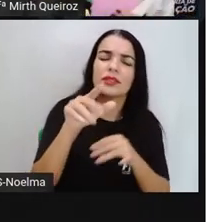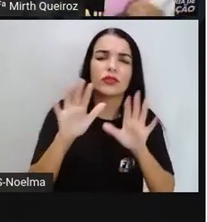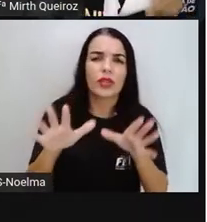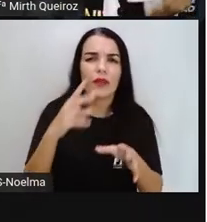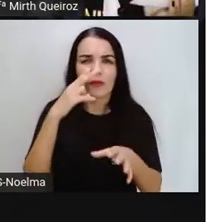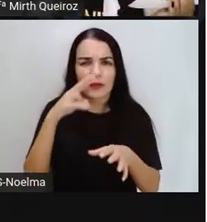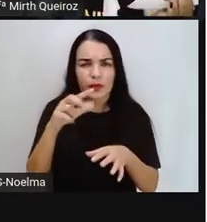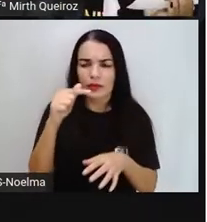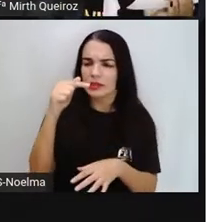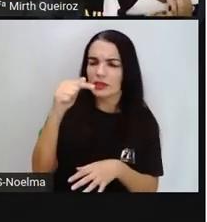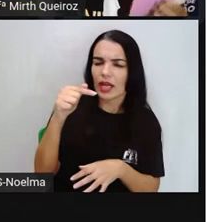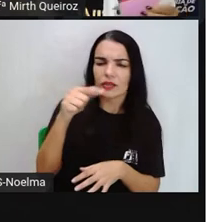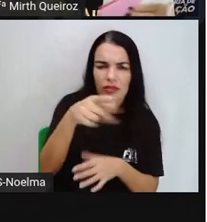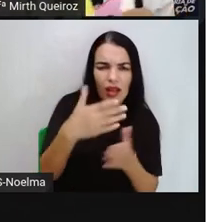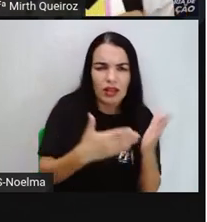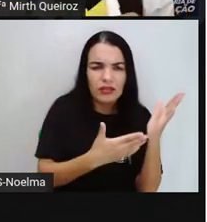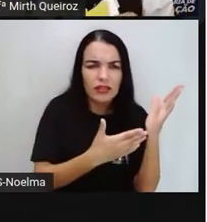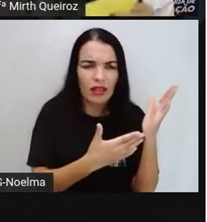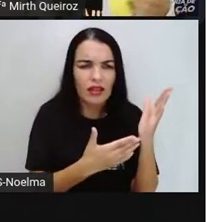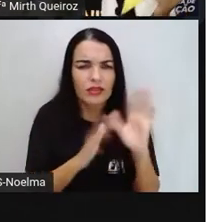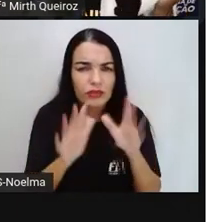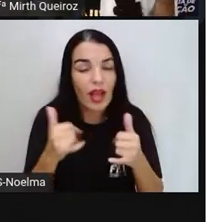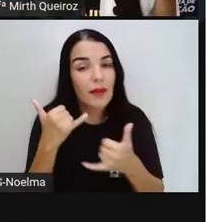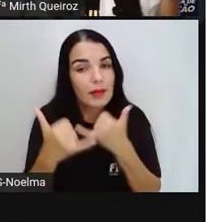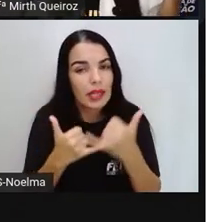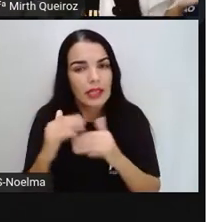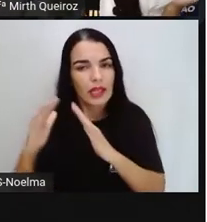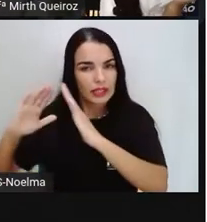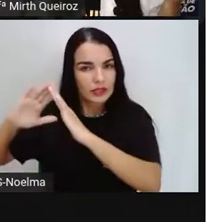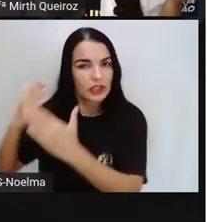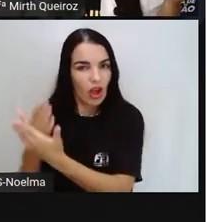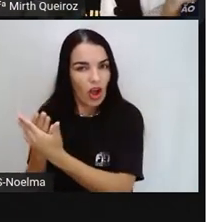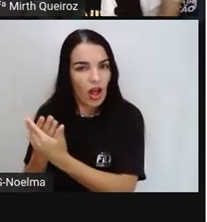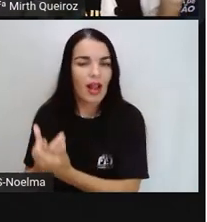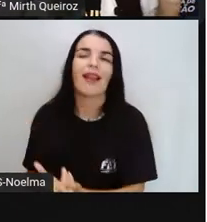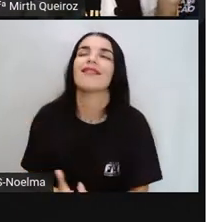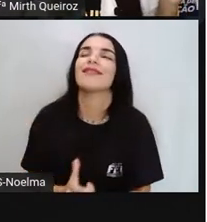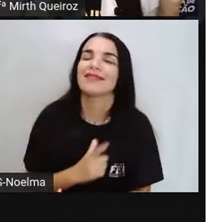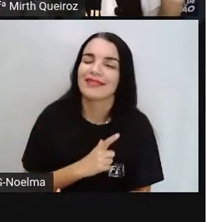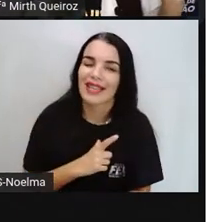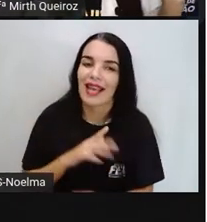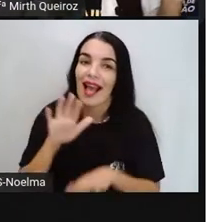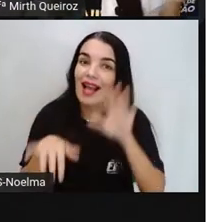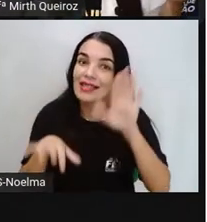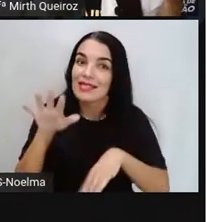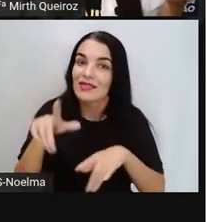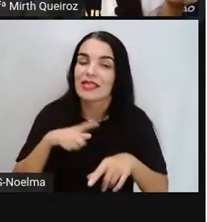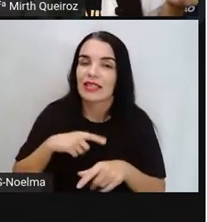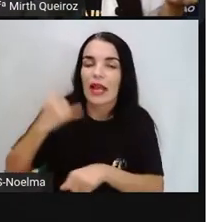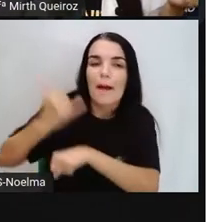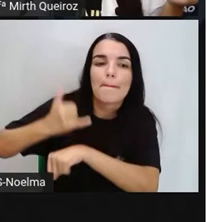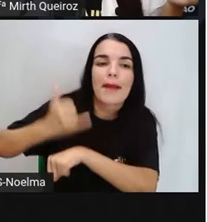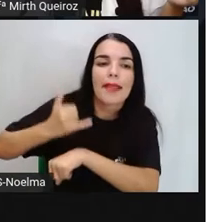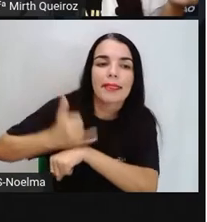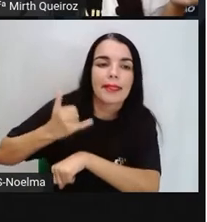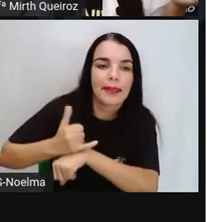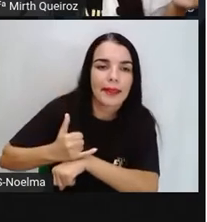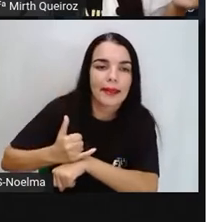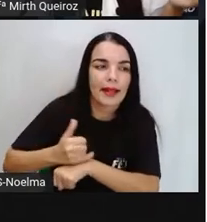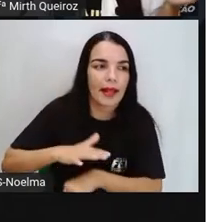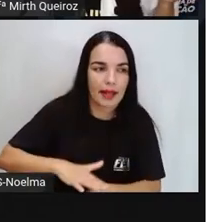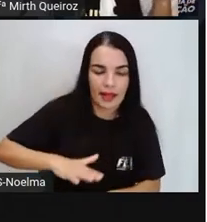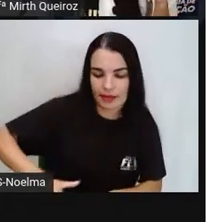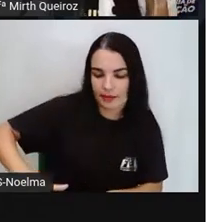peças na escola? Geralmente, nas escolas, tem esse tangrã de madeira. Desde a educação infantil,